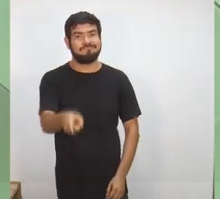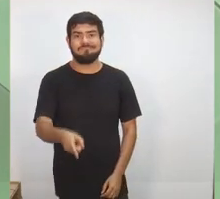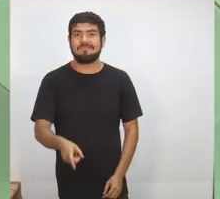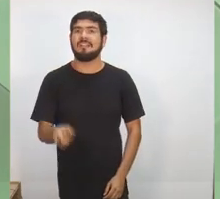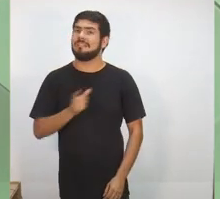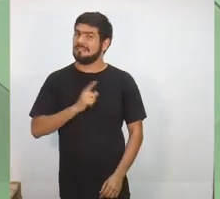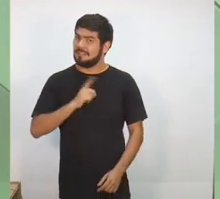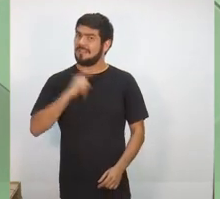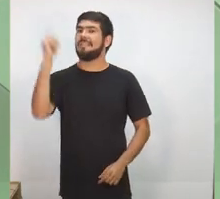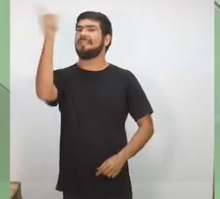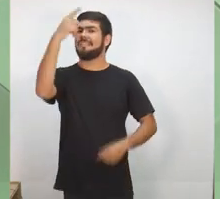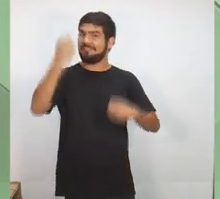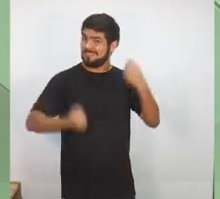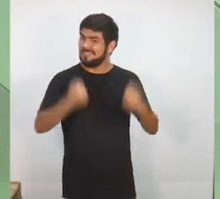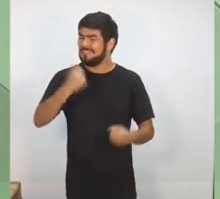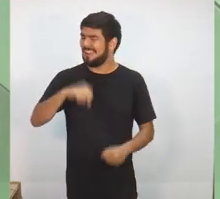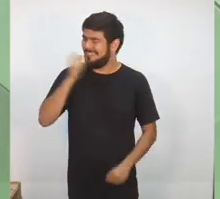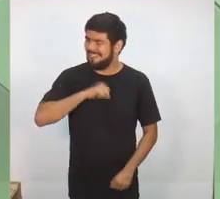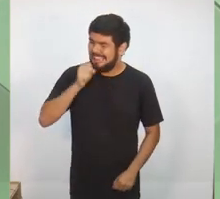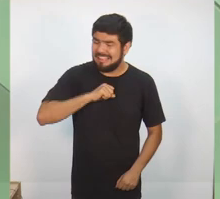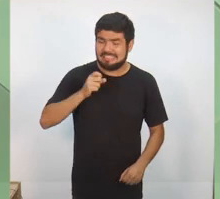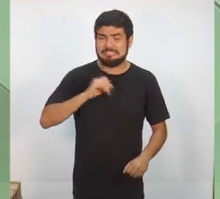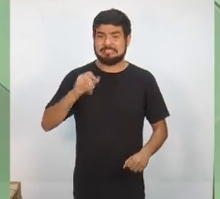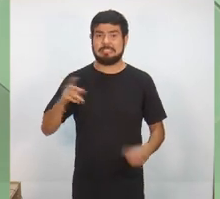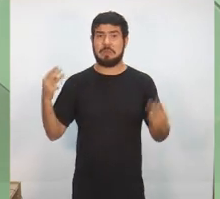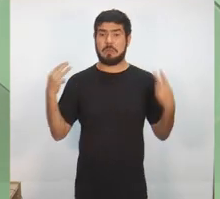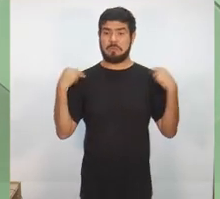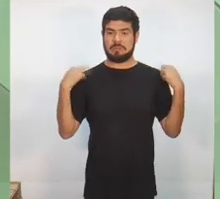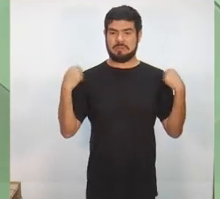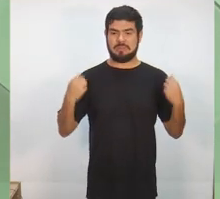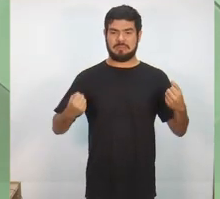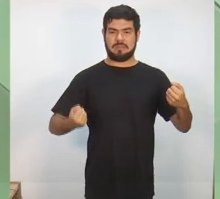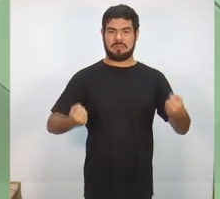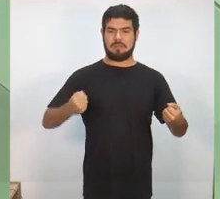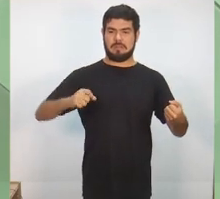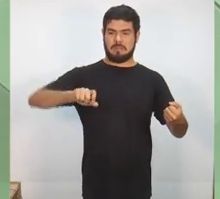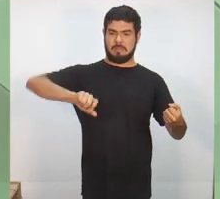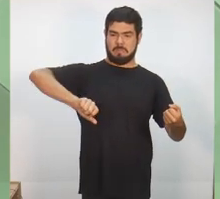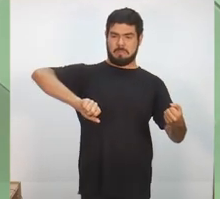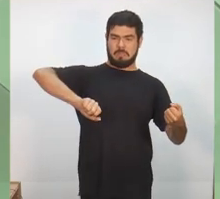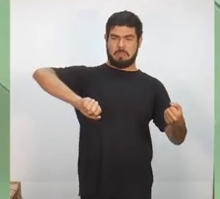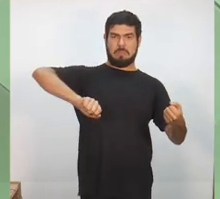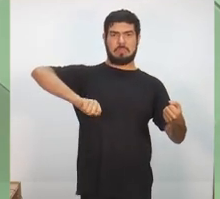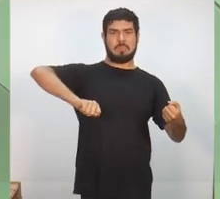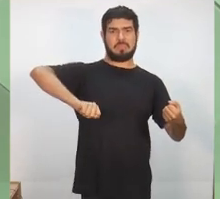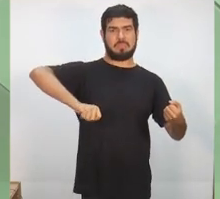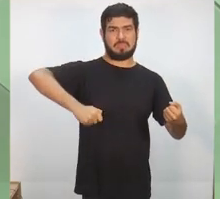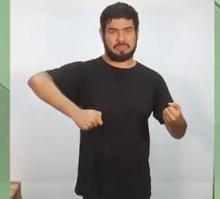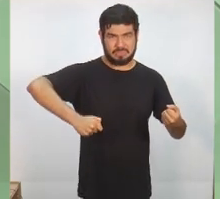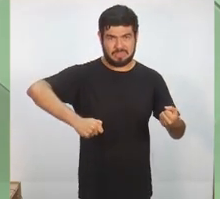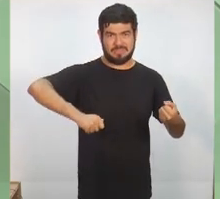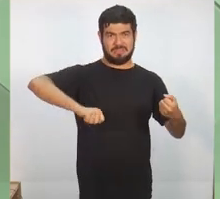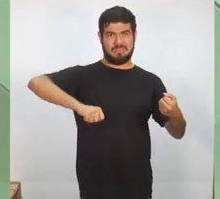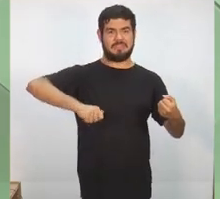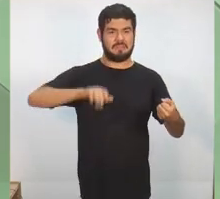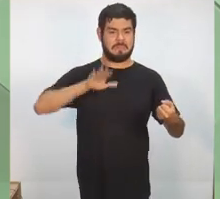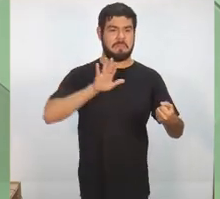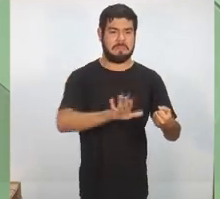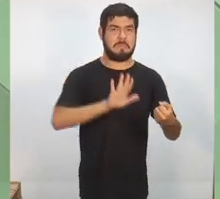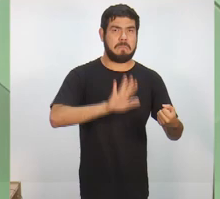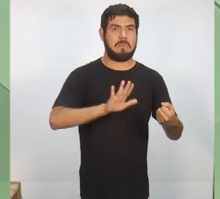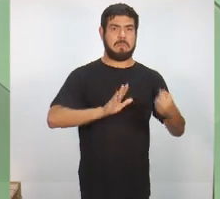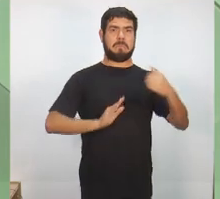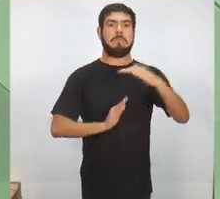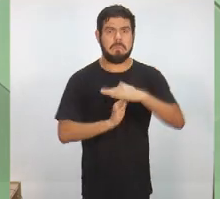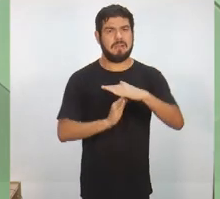Tem viatura sucateada que se o motorista ligar o giroflex, o equipamento operacional e buzinar, ela